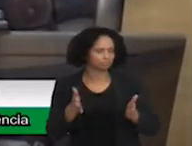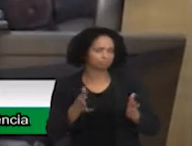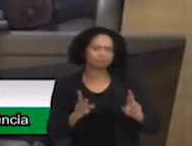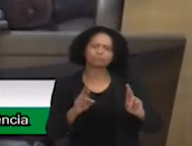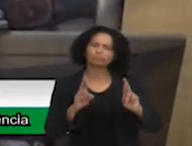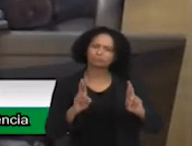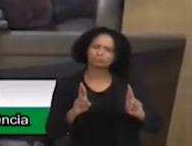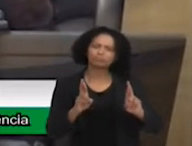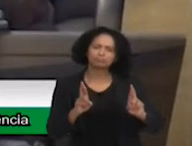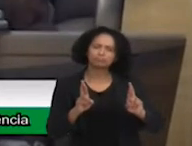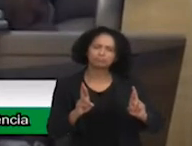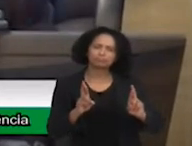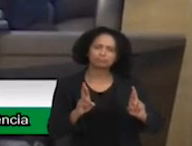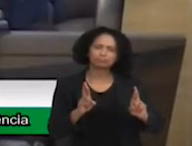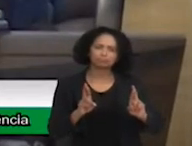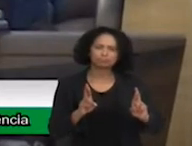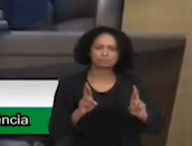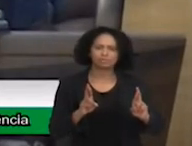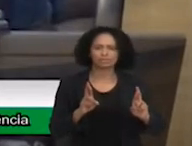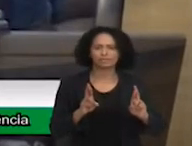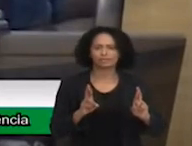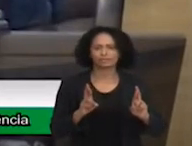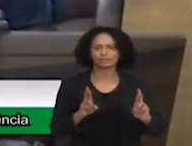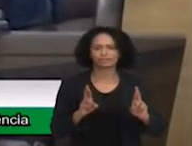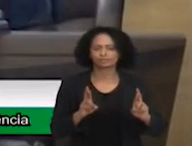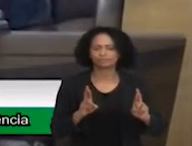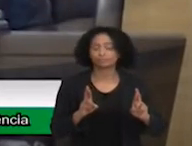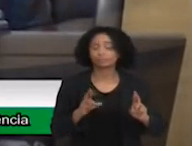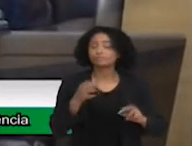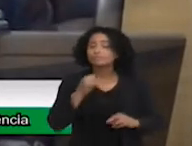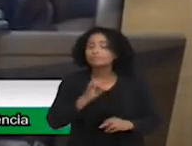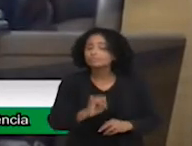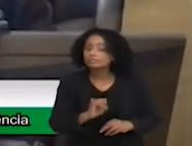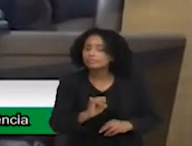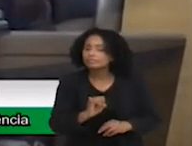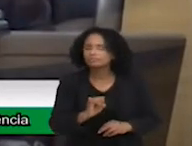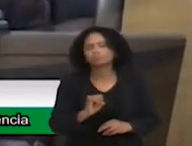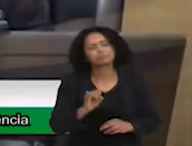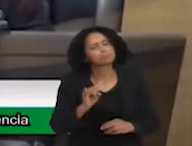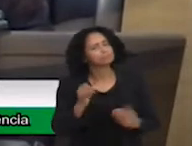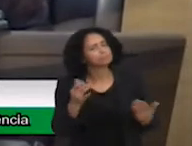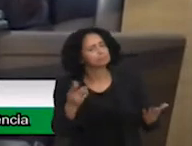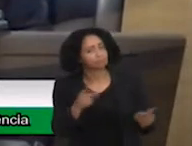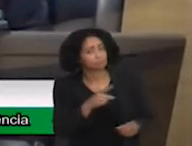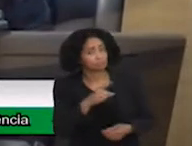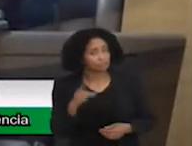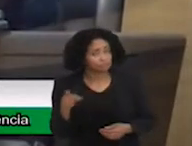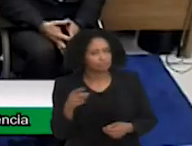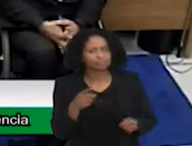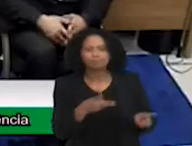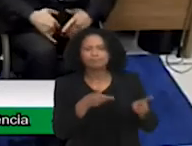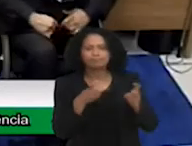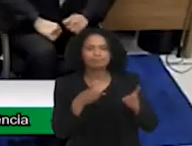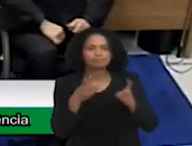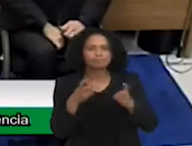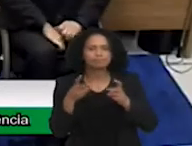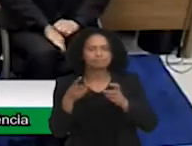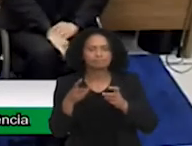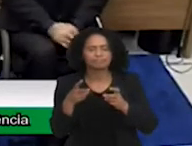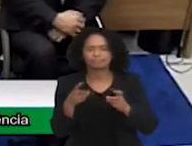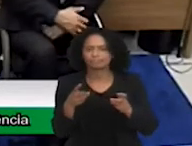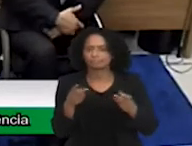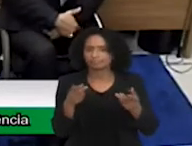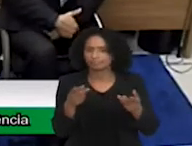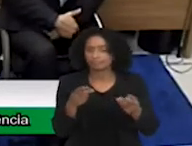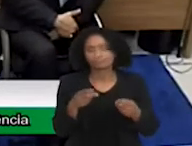os que não estão presentes nos desculpe, até pelo fato das restrições que estamos vivendo,